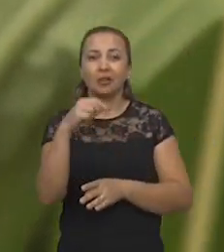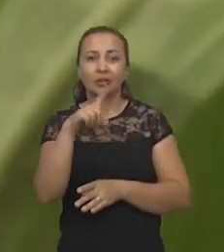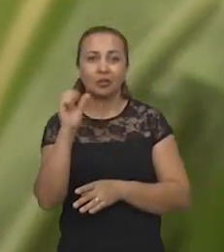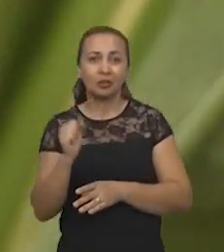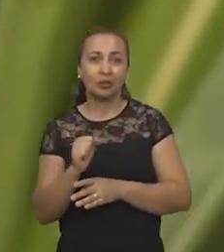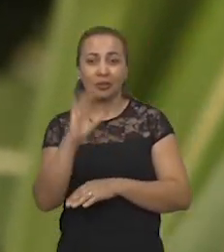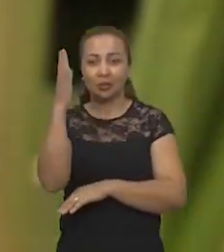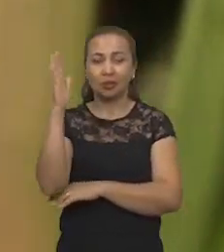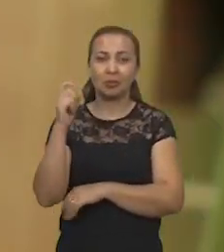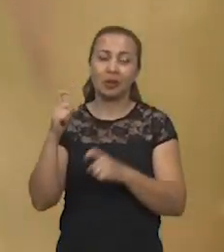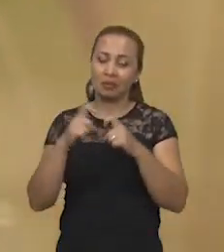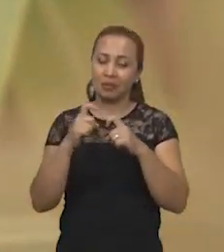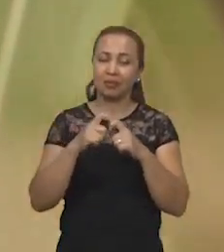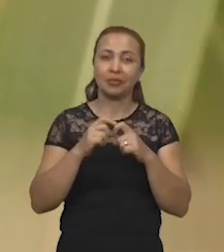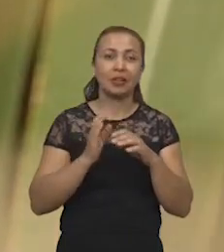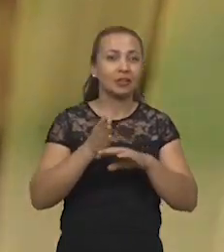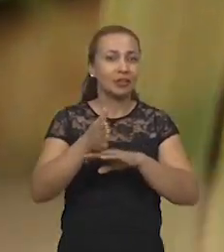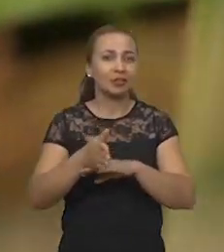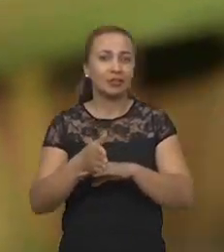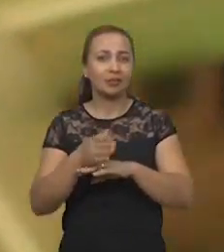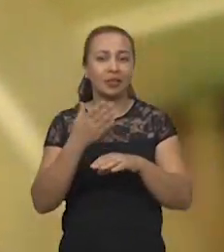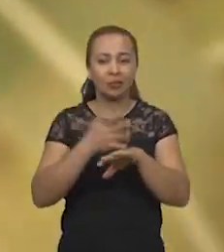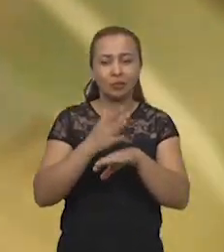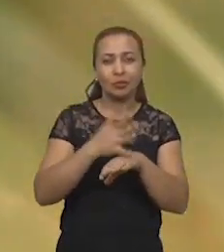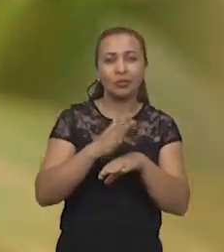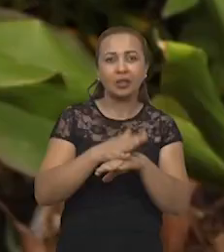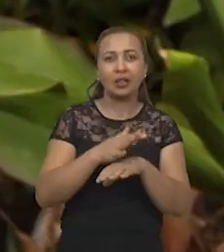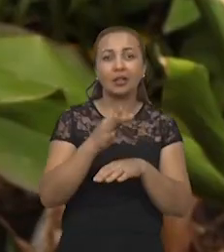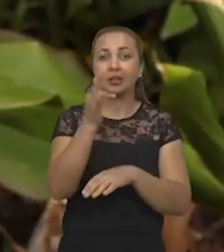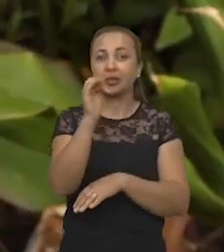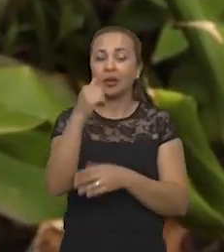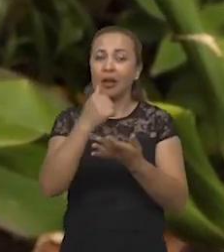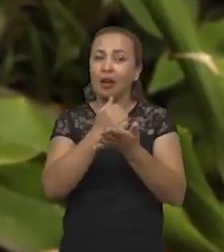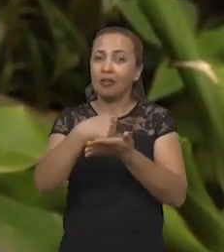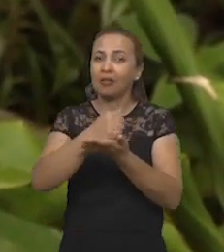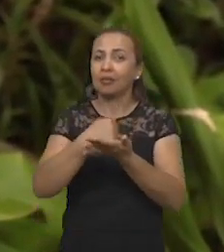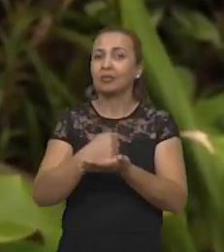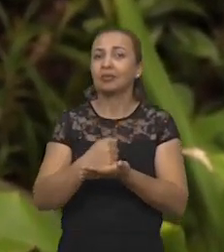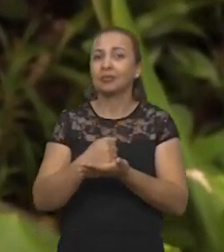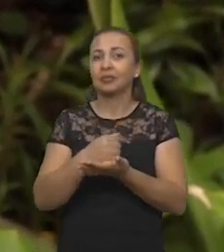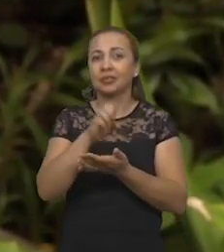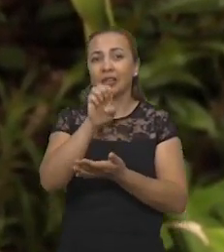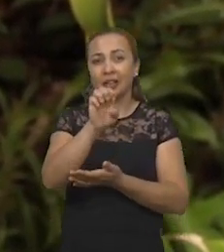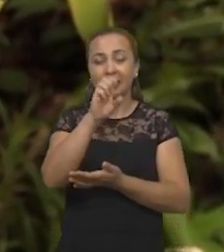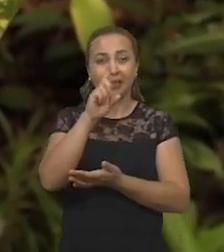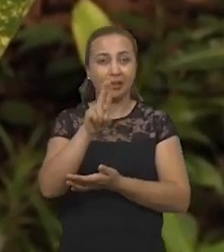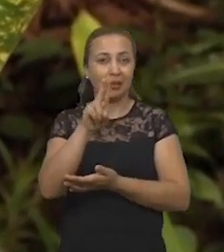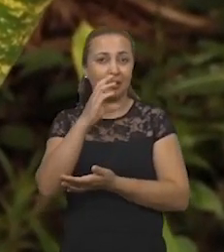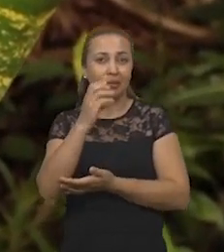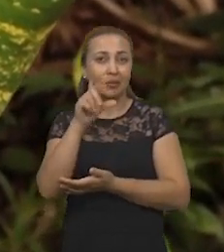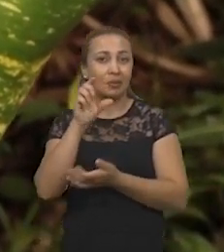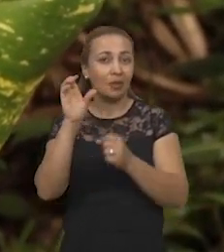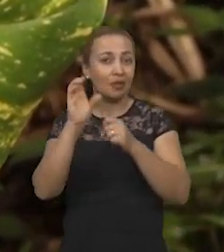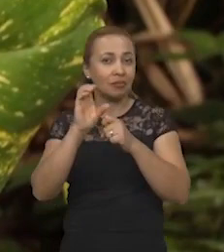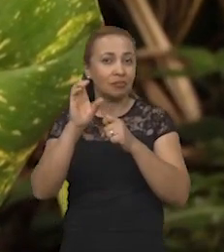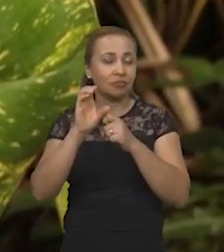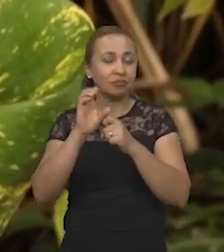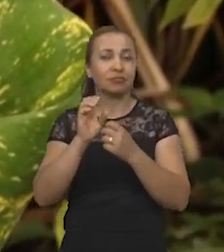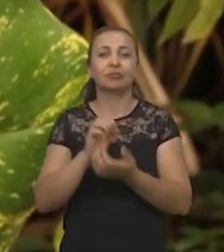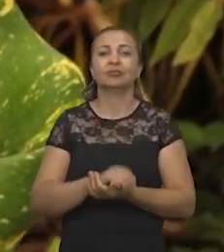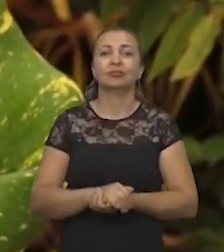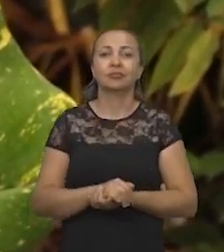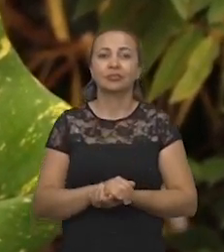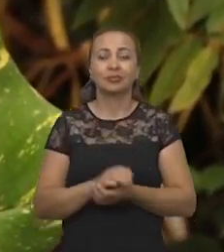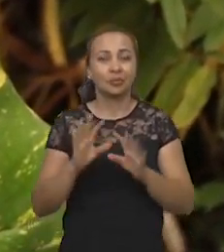potencialmente medicinais através de ensaios farmacológicos pré-clínicos e ou clínicos, bem como toxicológicos.